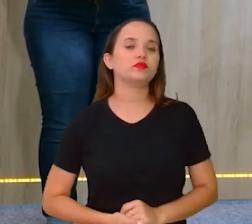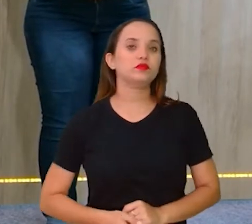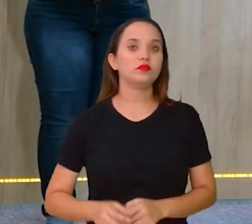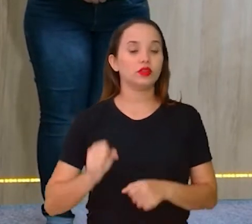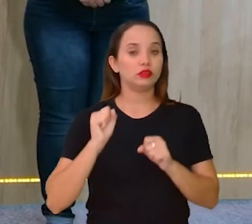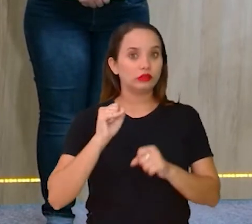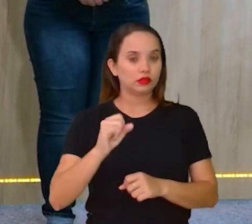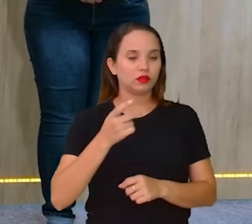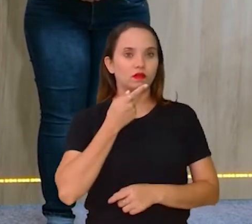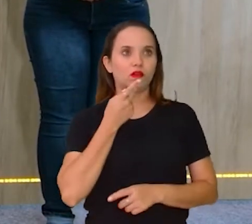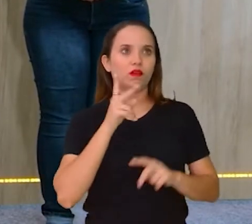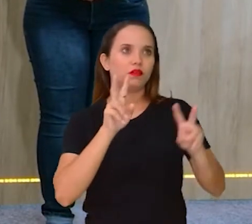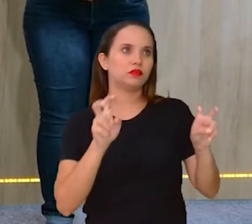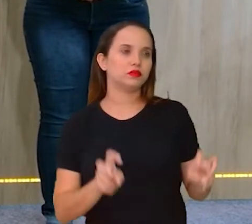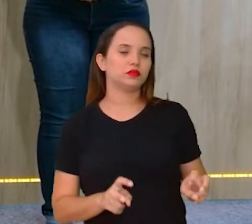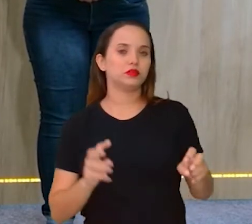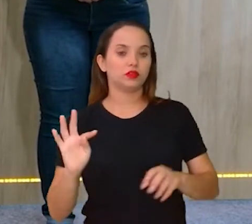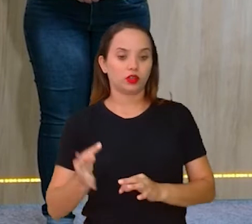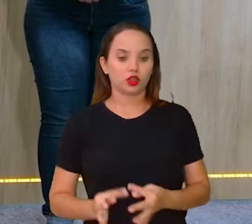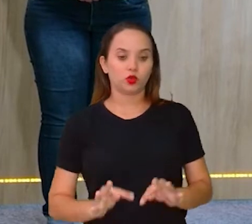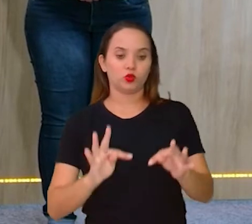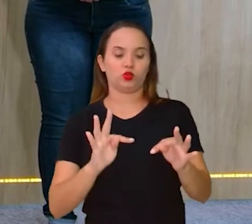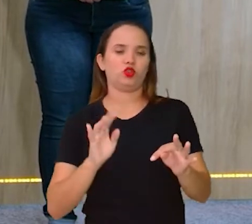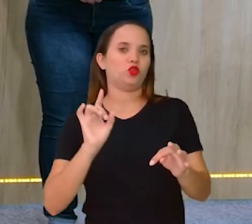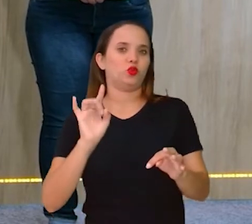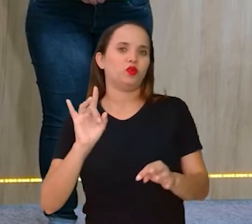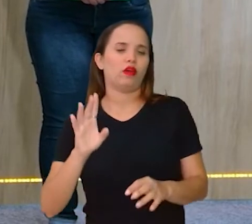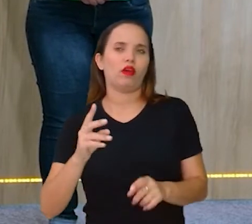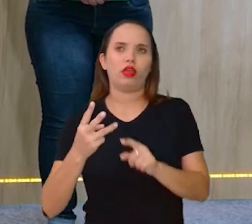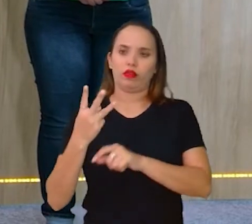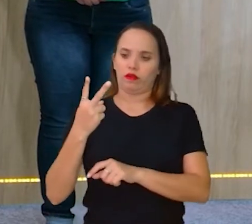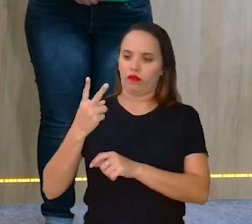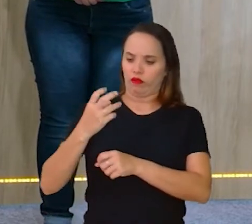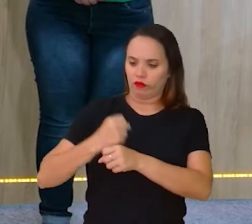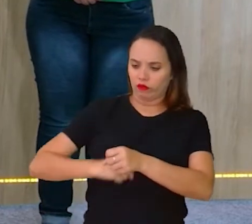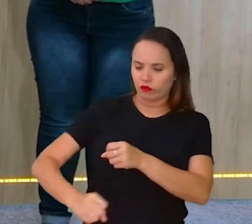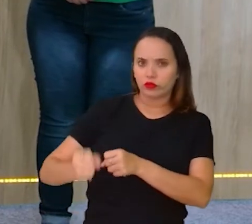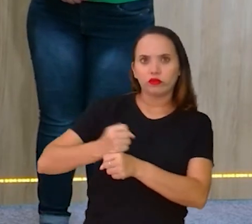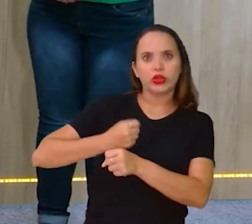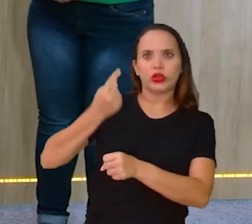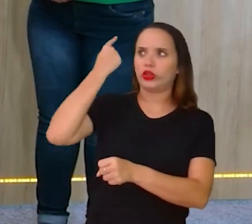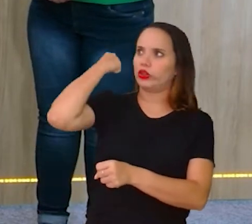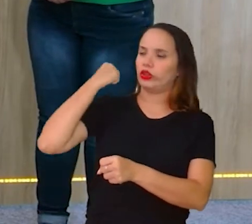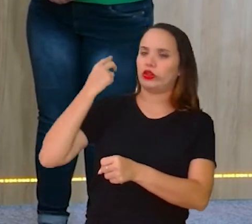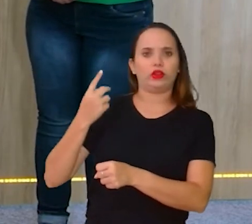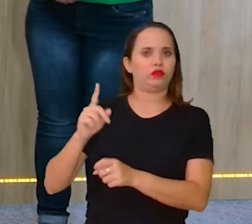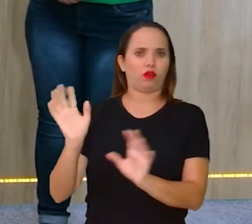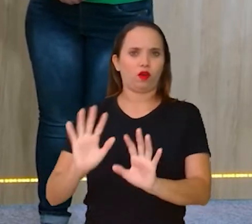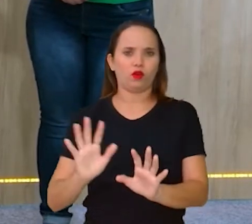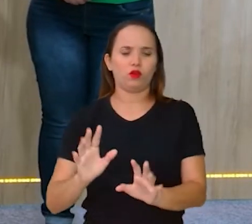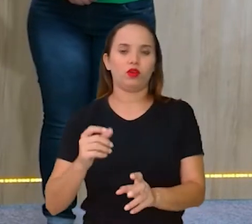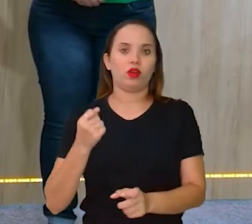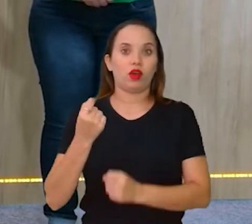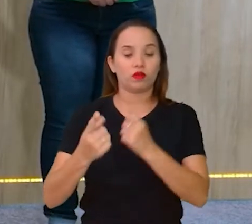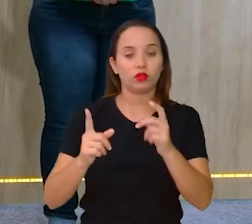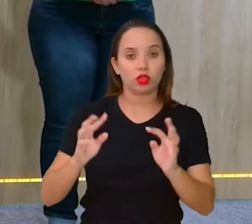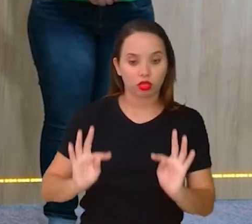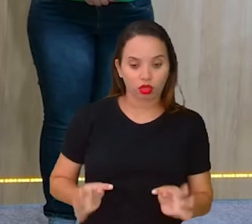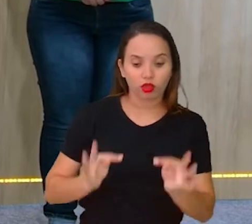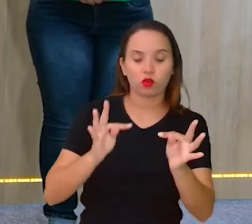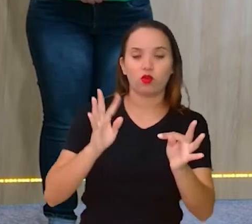falando da tecnologia, a gente às vezes não está falando lá de 20, 30, 40 anos, não. Para a tecnologia, às vezes, 5 anos